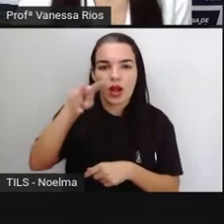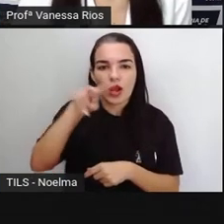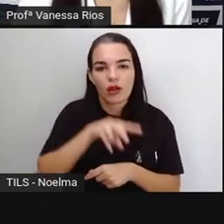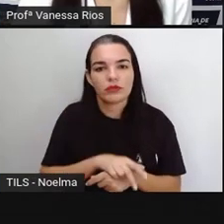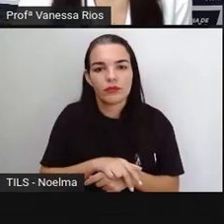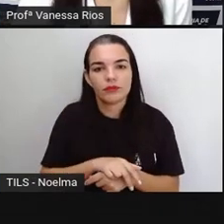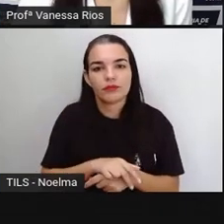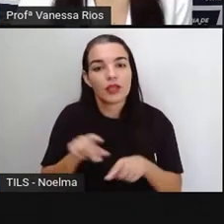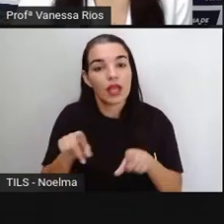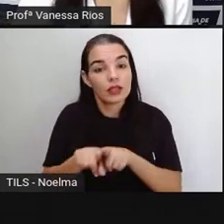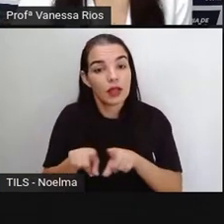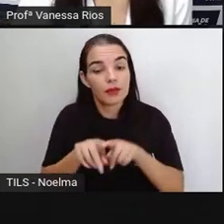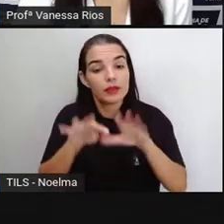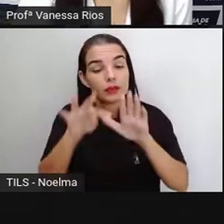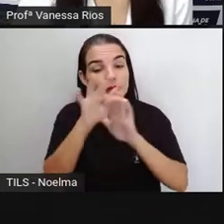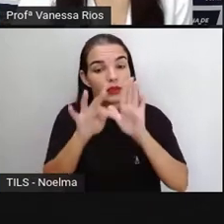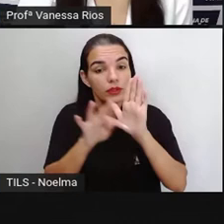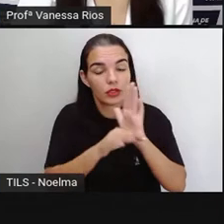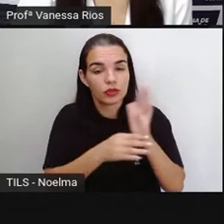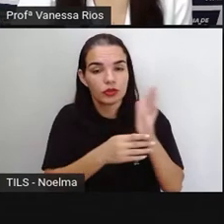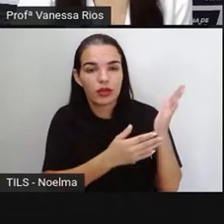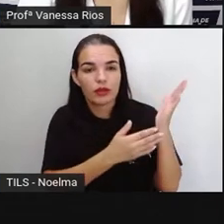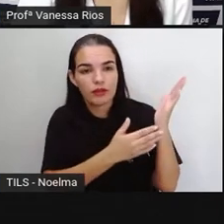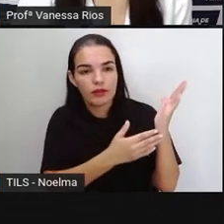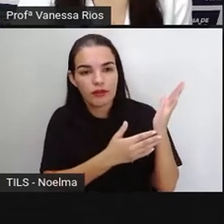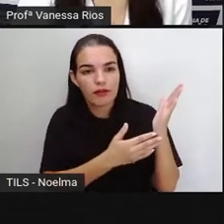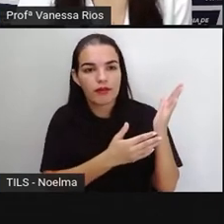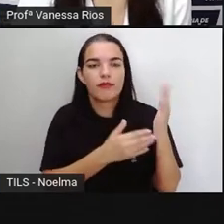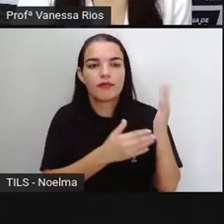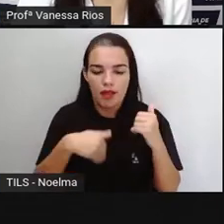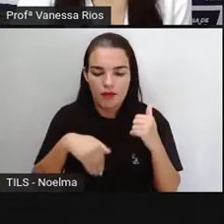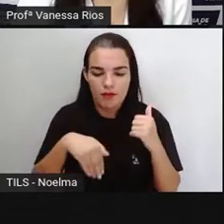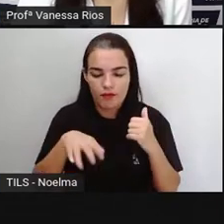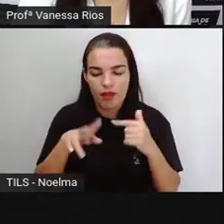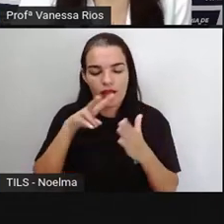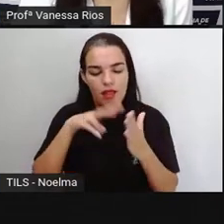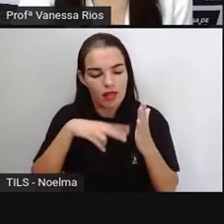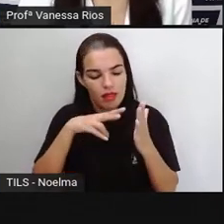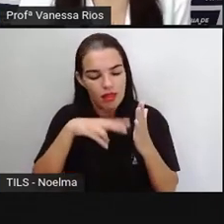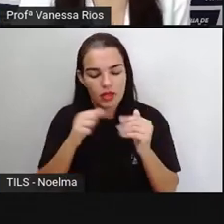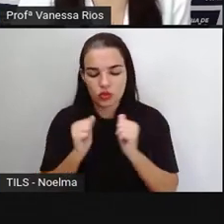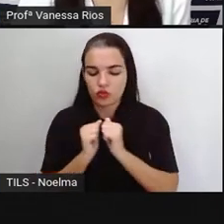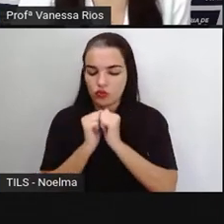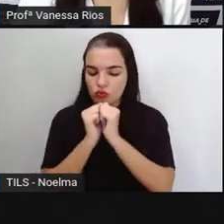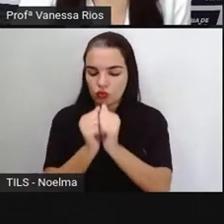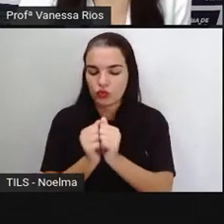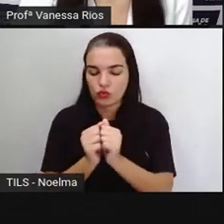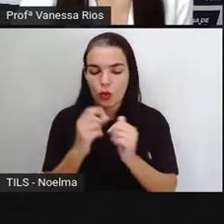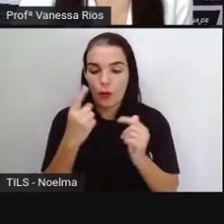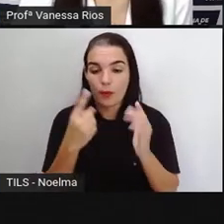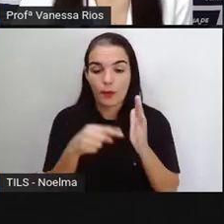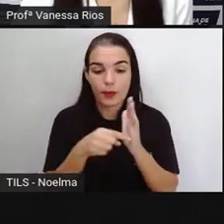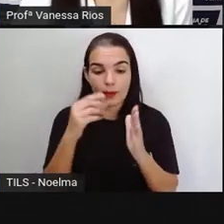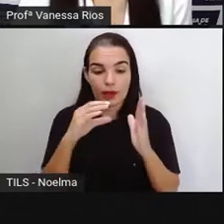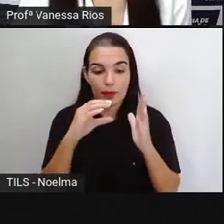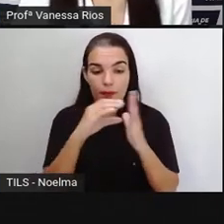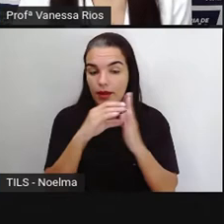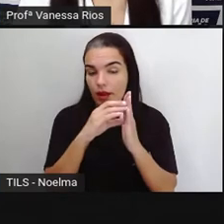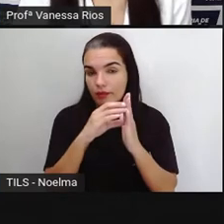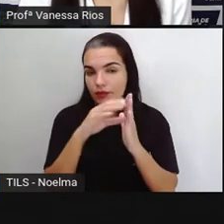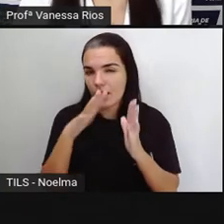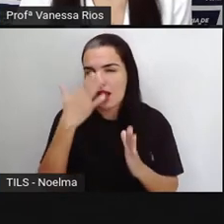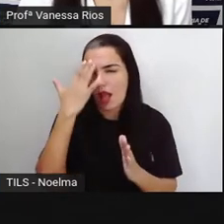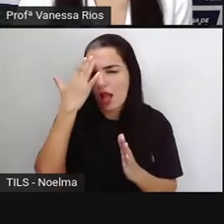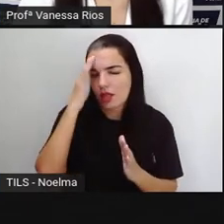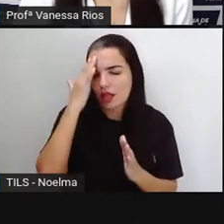também do texto. A prova vai ler também aqui agora junto com vocês o primeiro parágrafo. Para a gente compreender